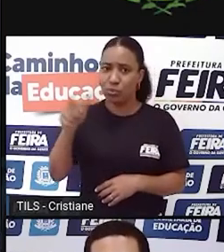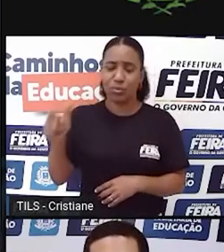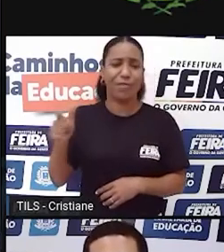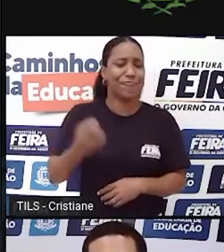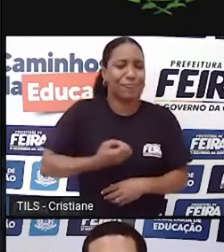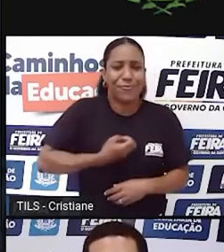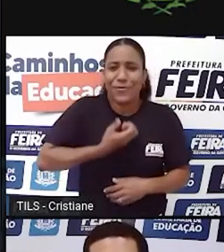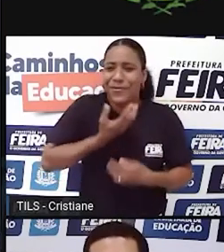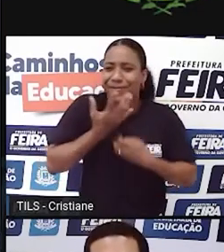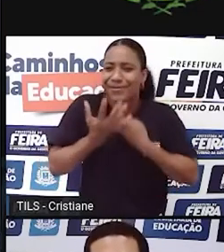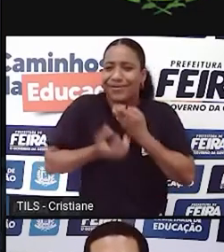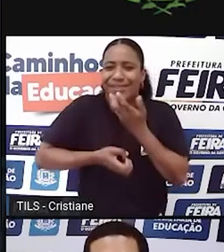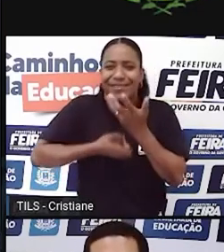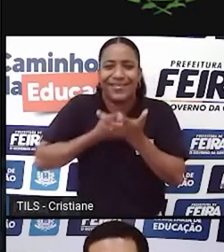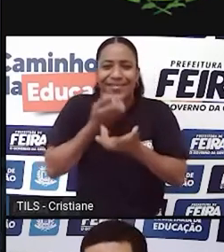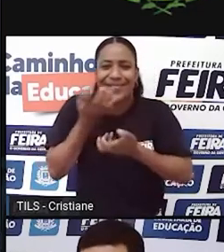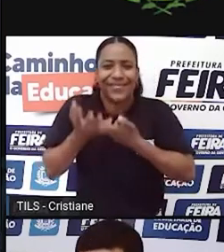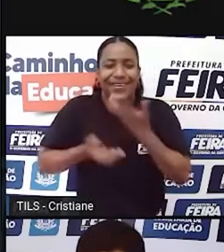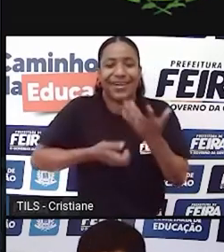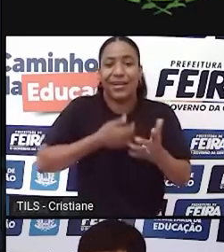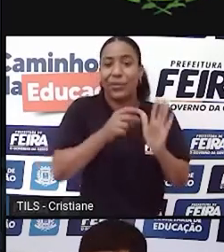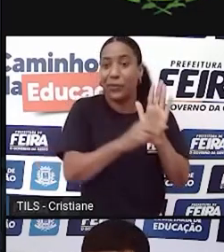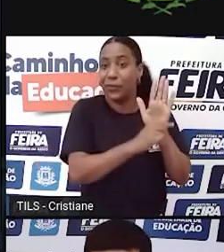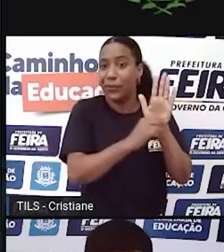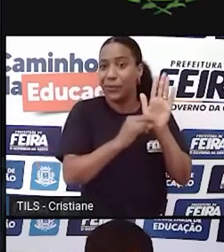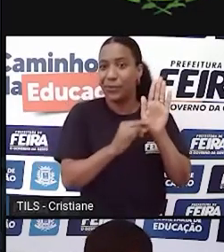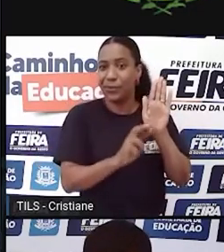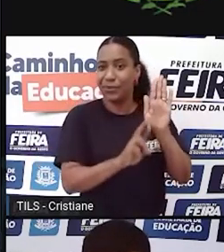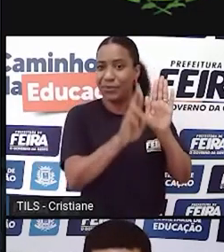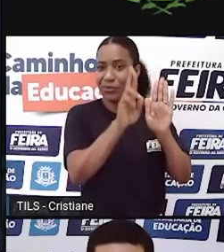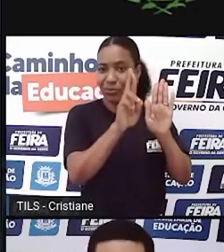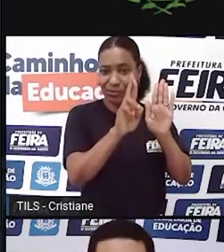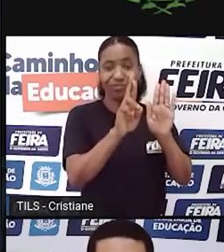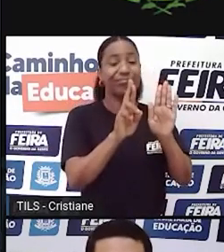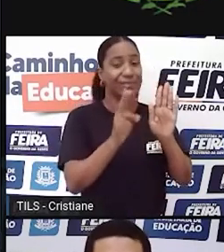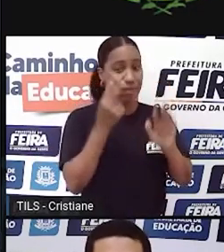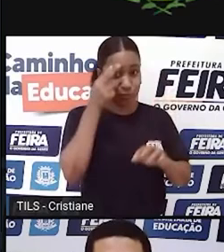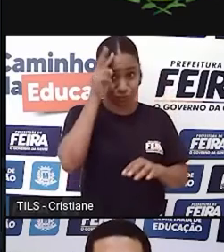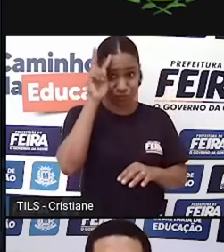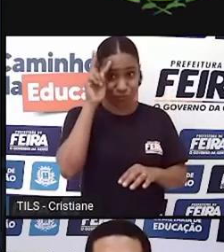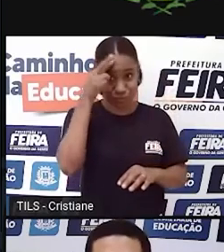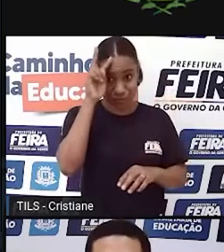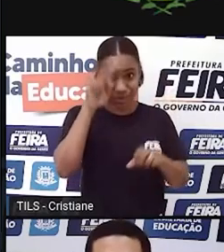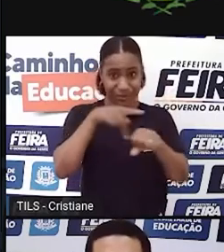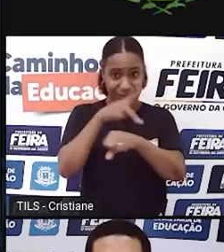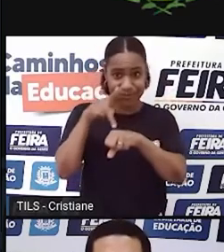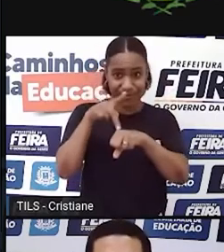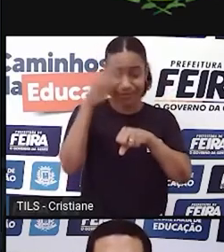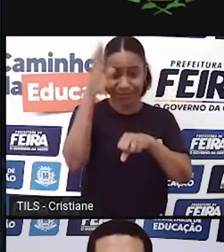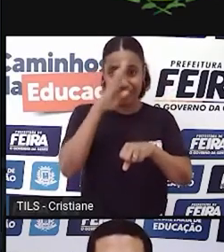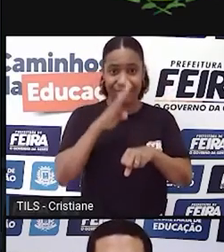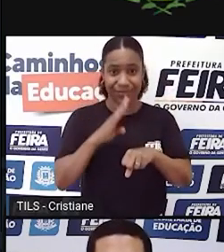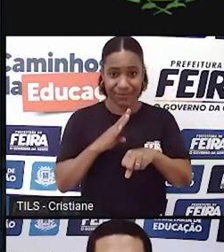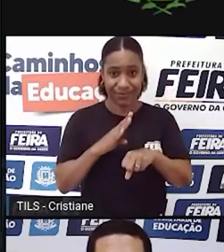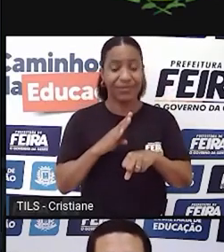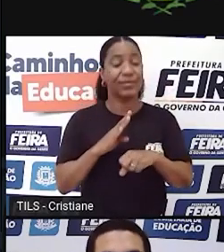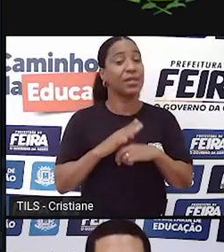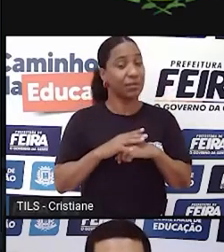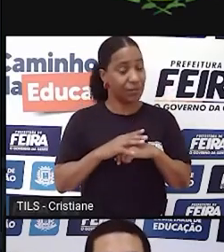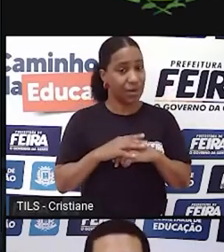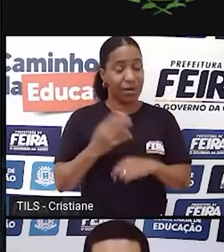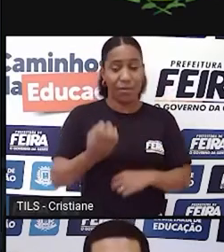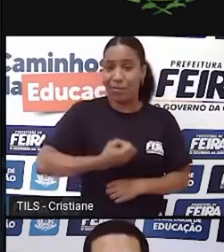que trazem a história do nosso país. A gente sabe que a poesia, ela não vem somente para nos entreter,